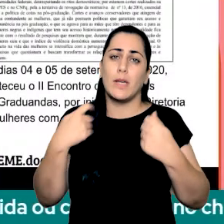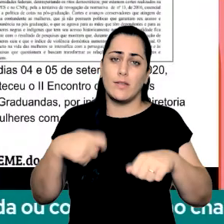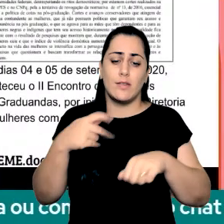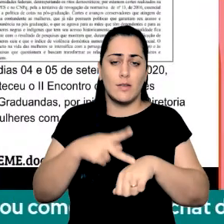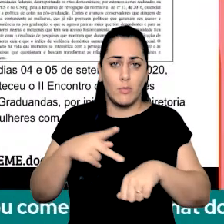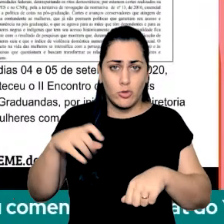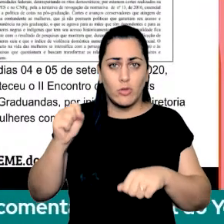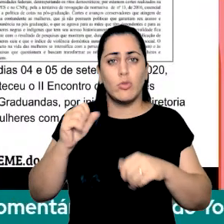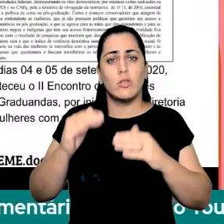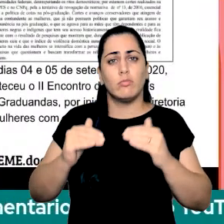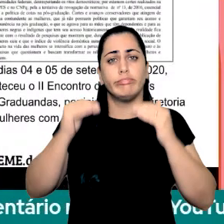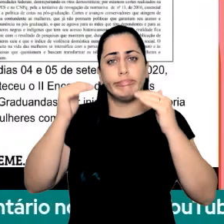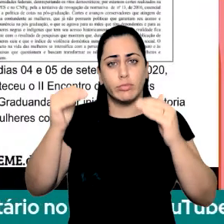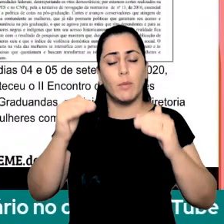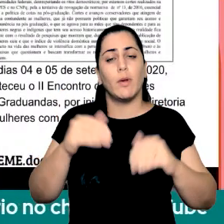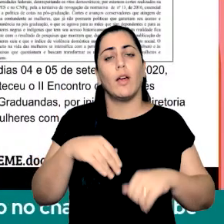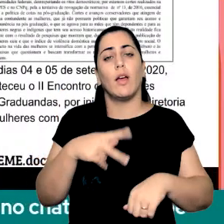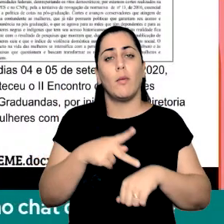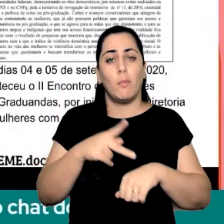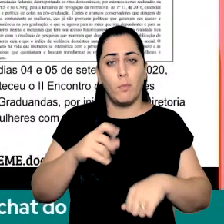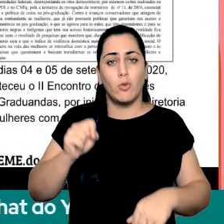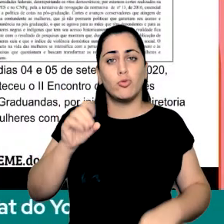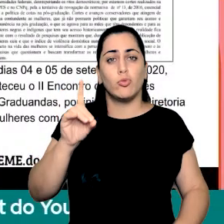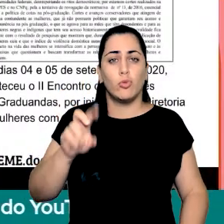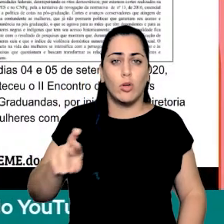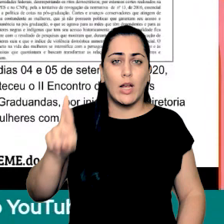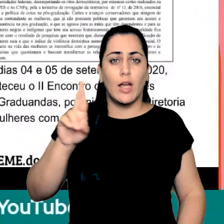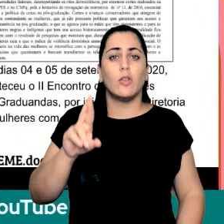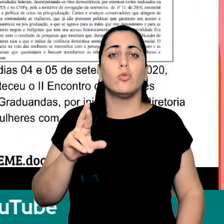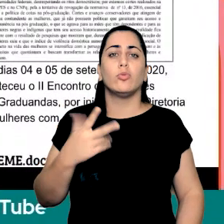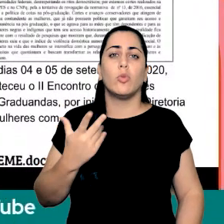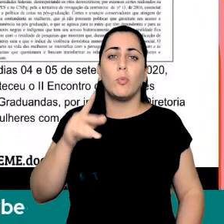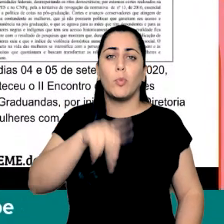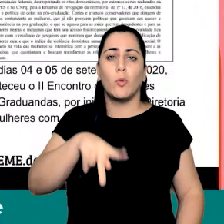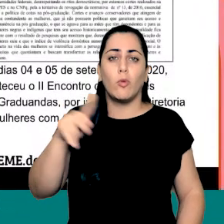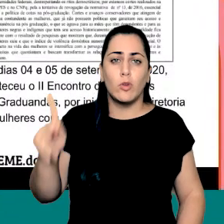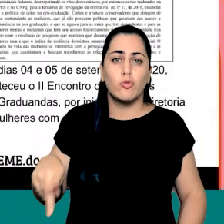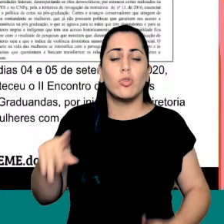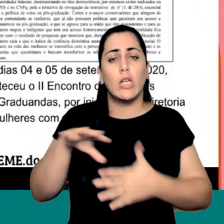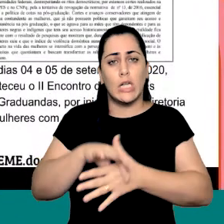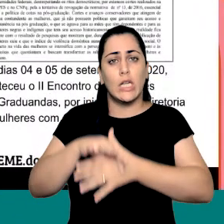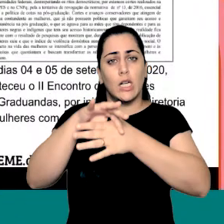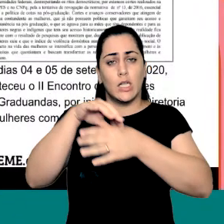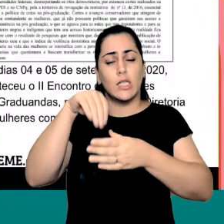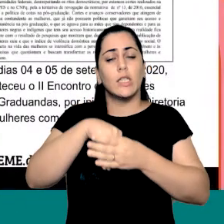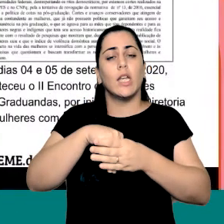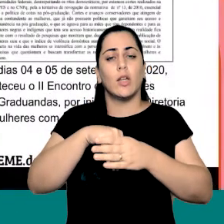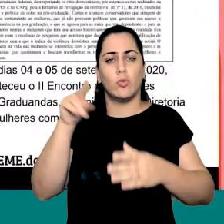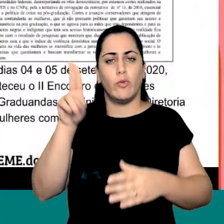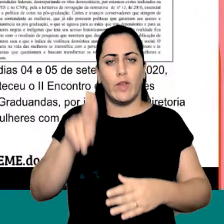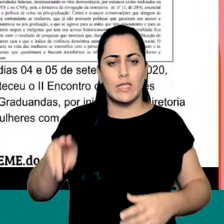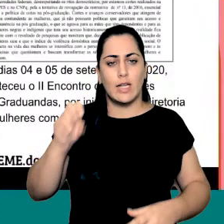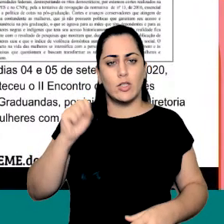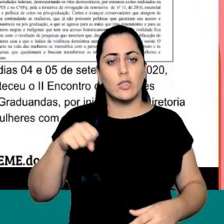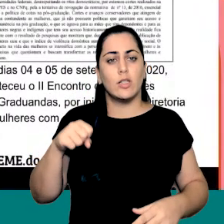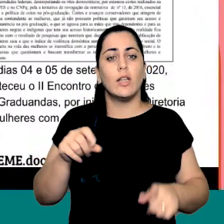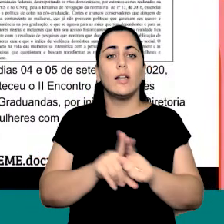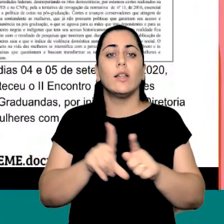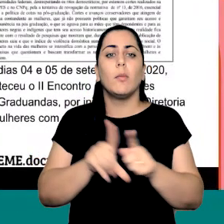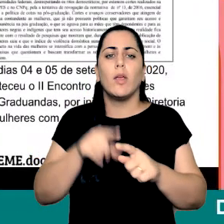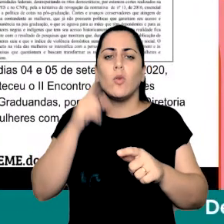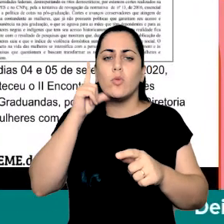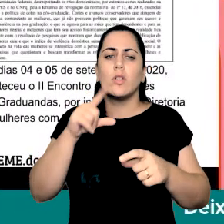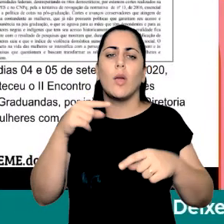-graduação pós-doutorado docência e liderança sim na universidade tá construir uma política de